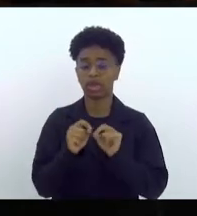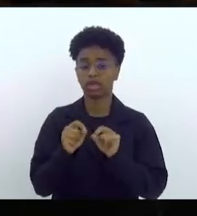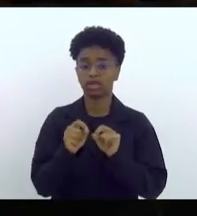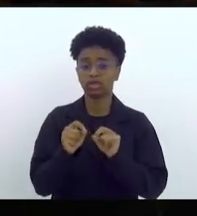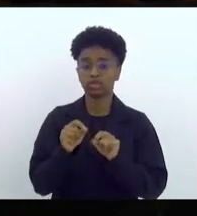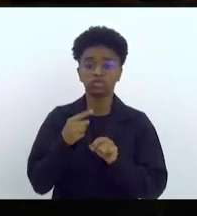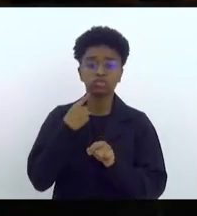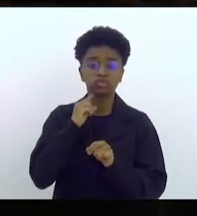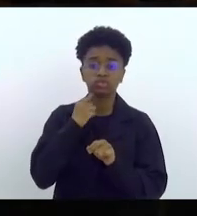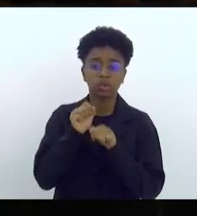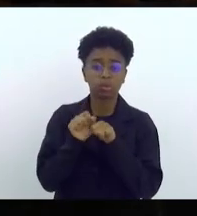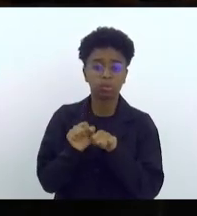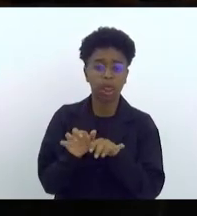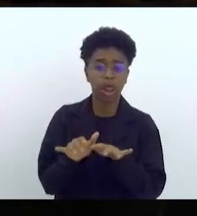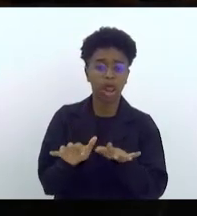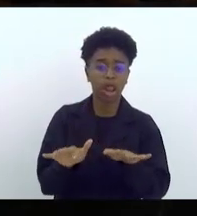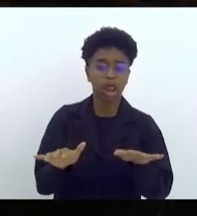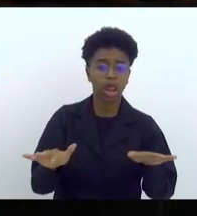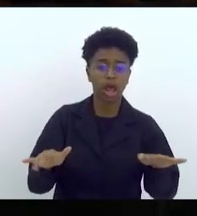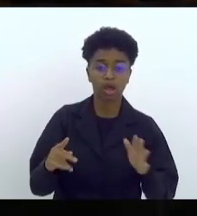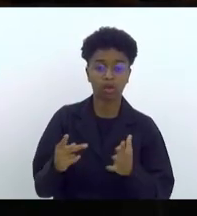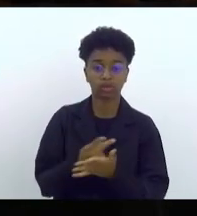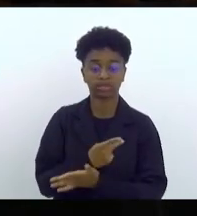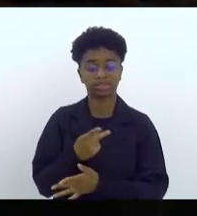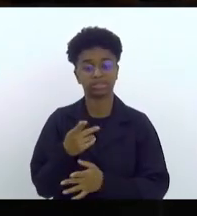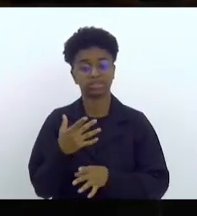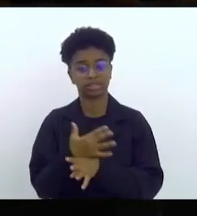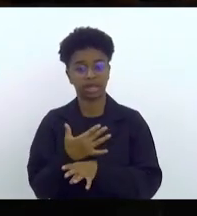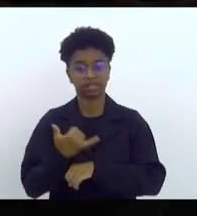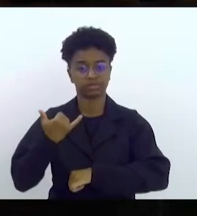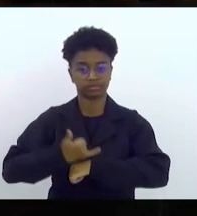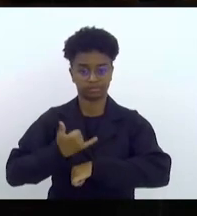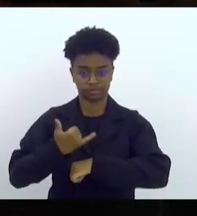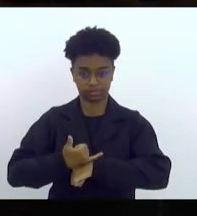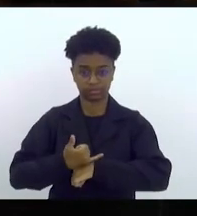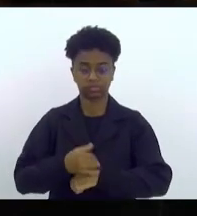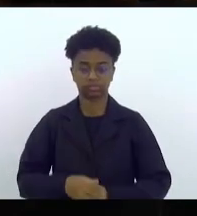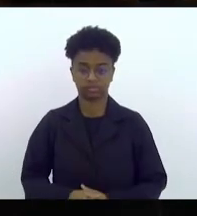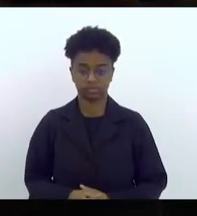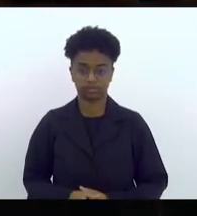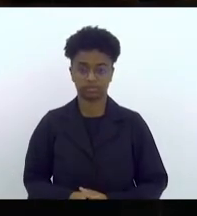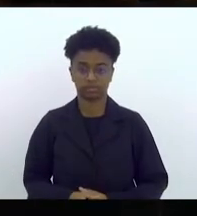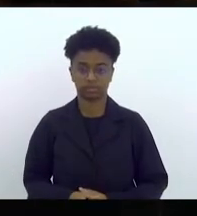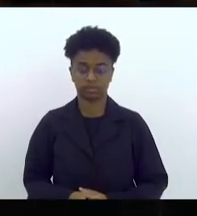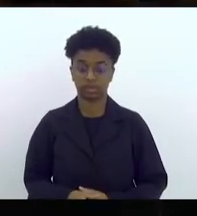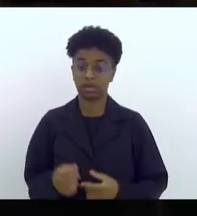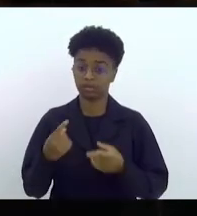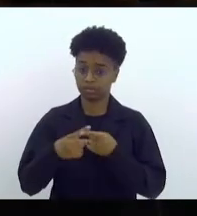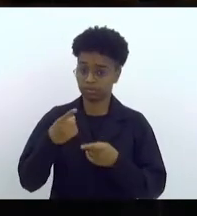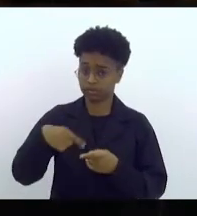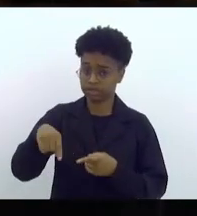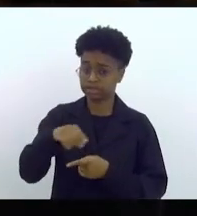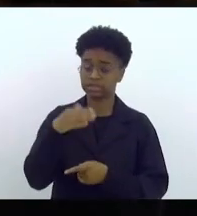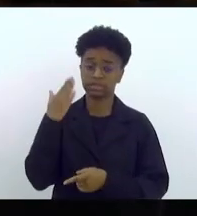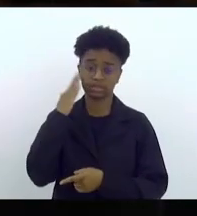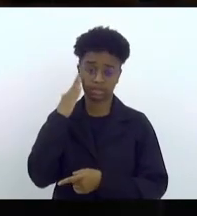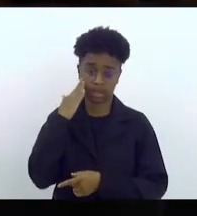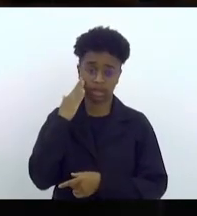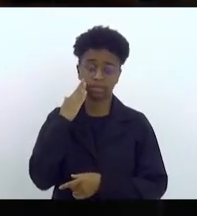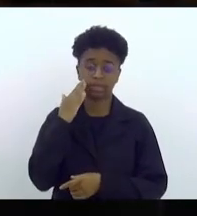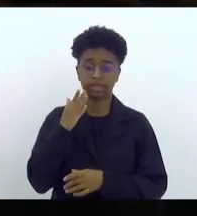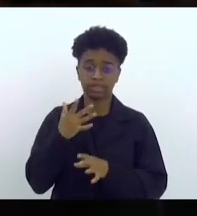ambiental que acontece na cidade de Volta Redonda. Como muitos aqui sabem, Volta Redonda